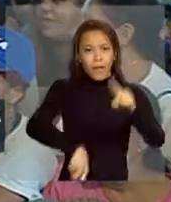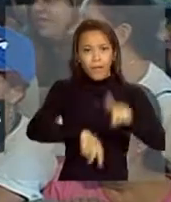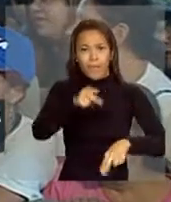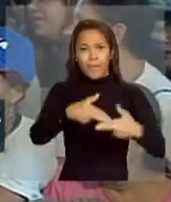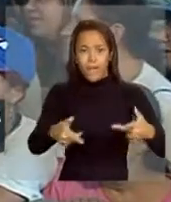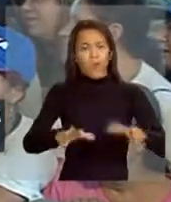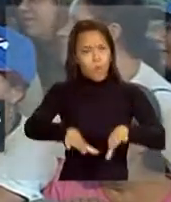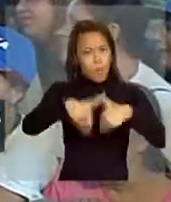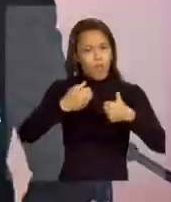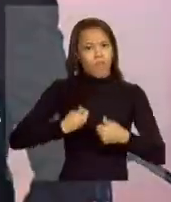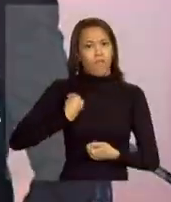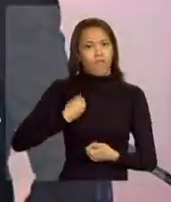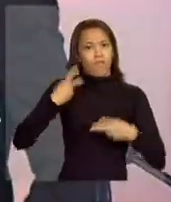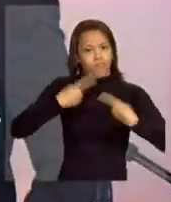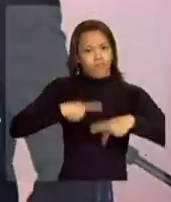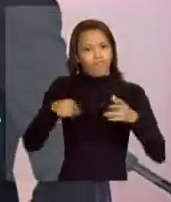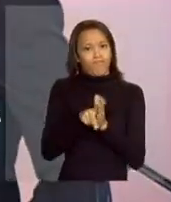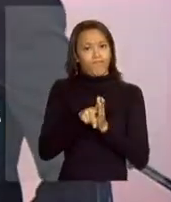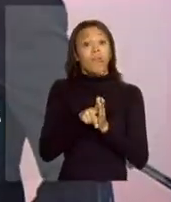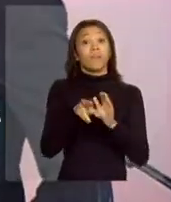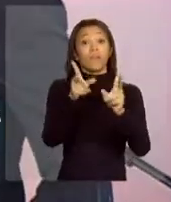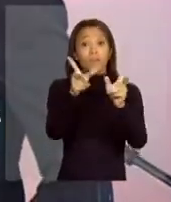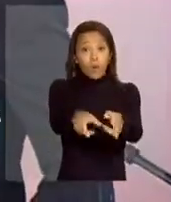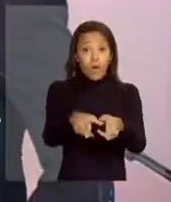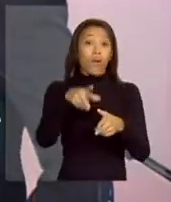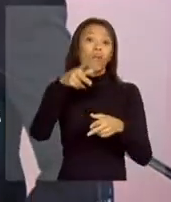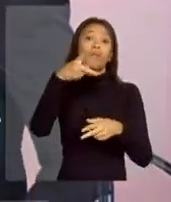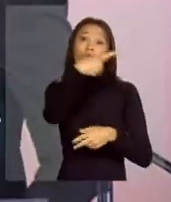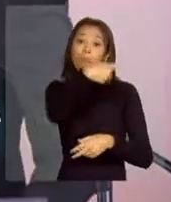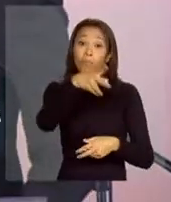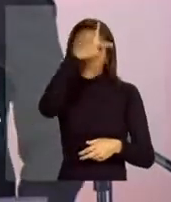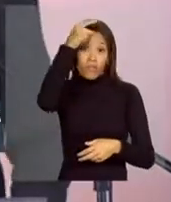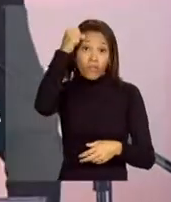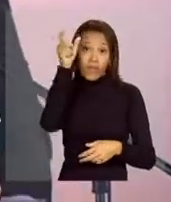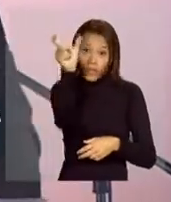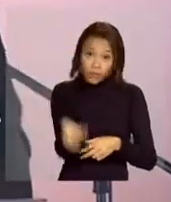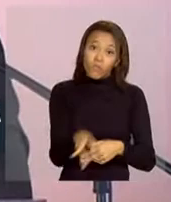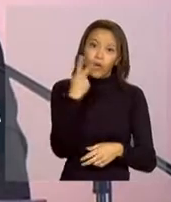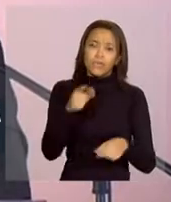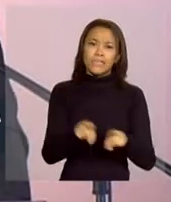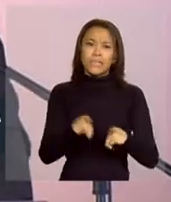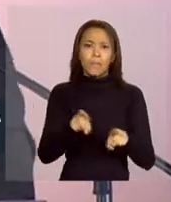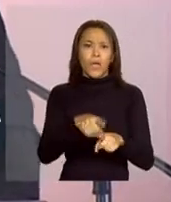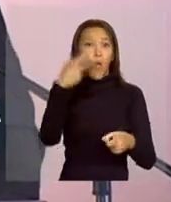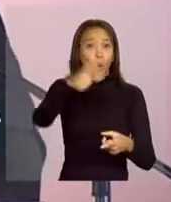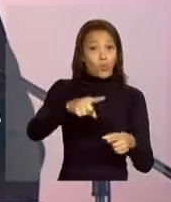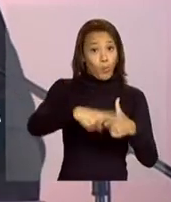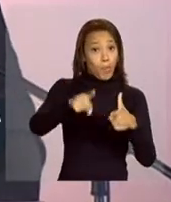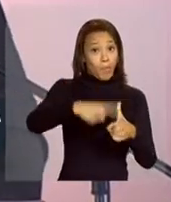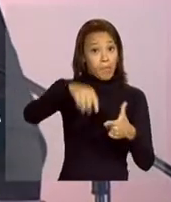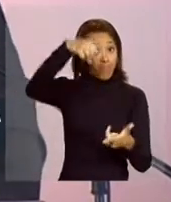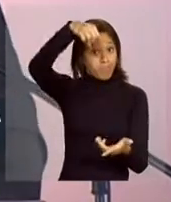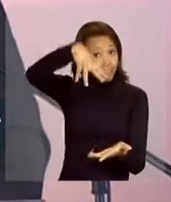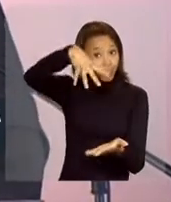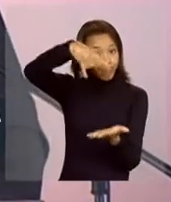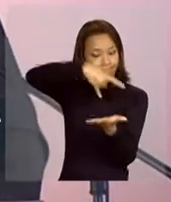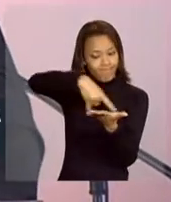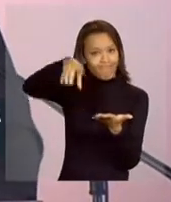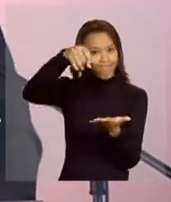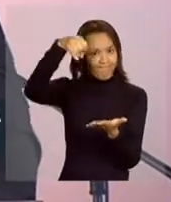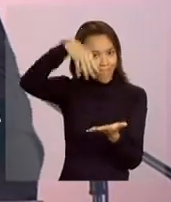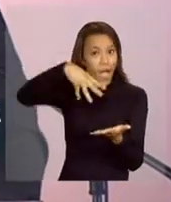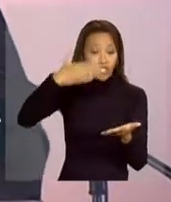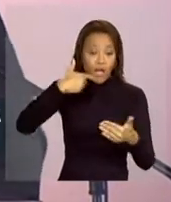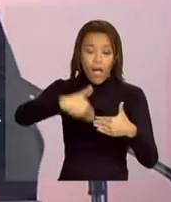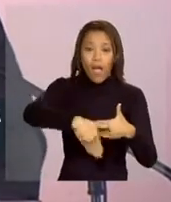ter qualidade de vida melhor. E agora, como disse o prefeito Haddad, enfrentar a questão da energia elétrica baixando na prática, já